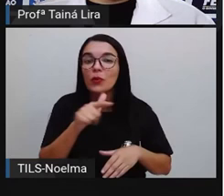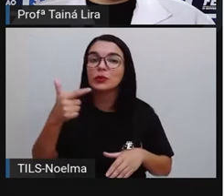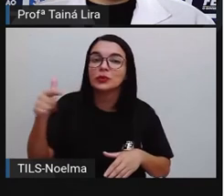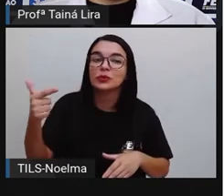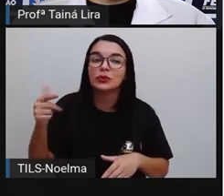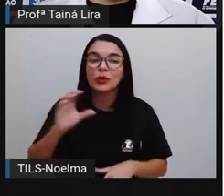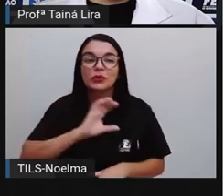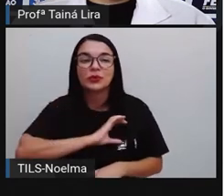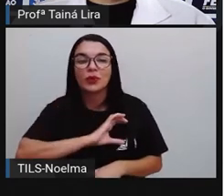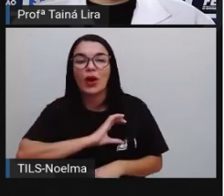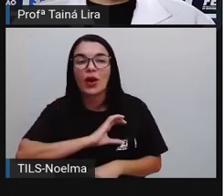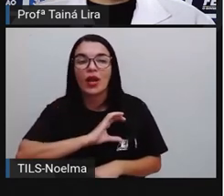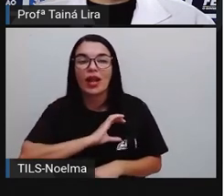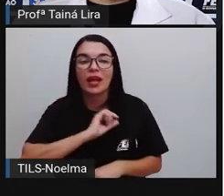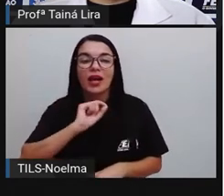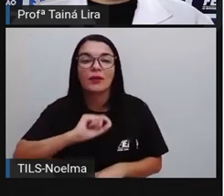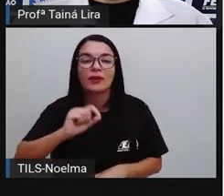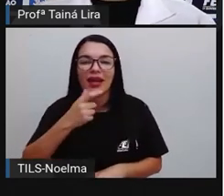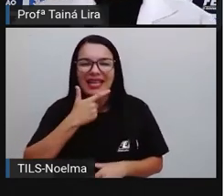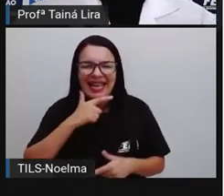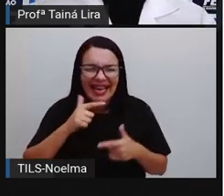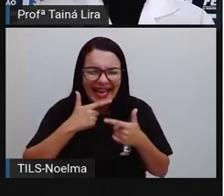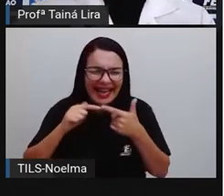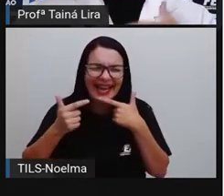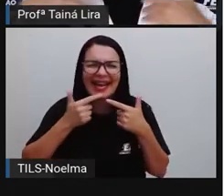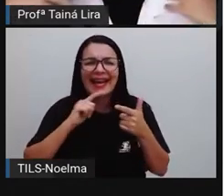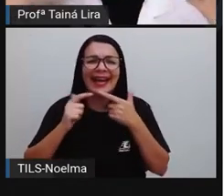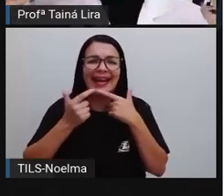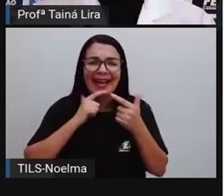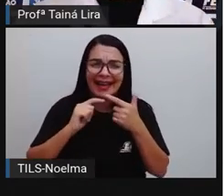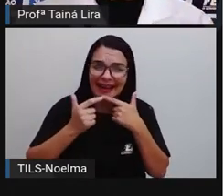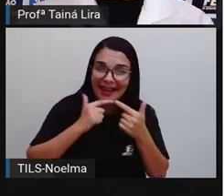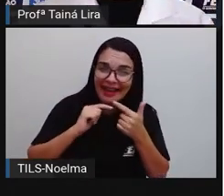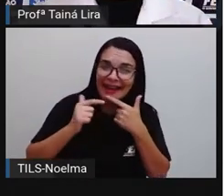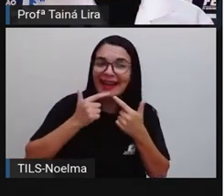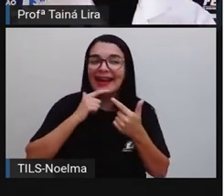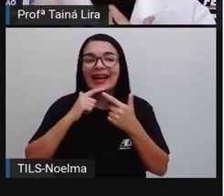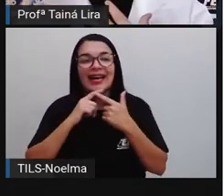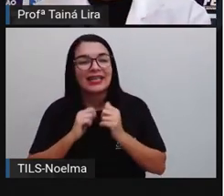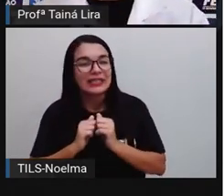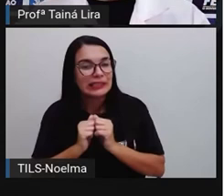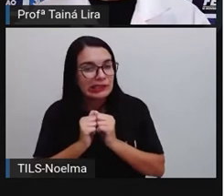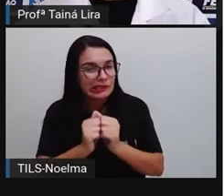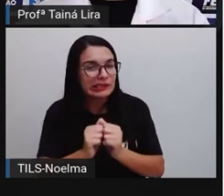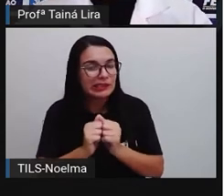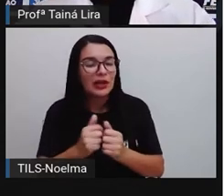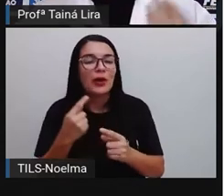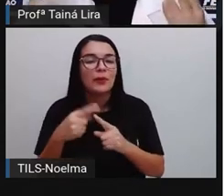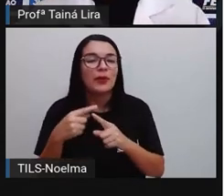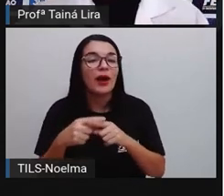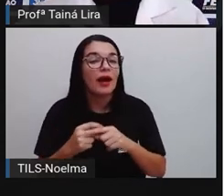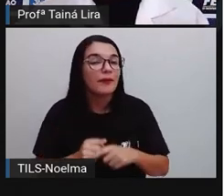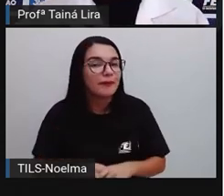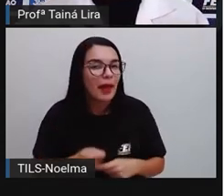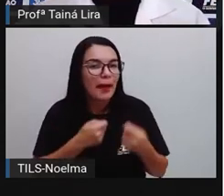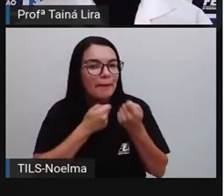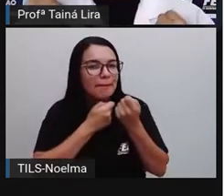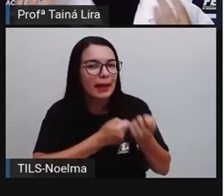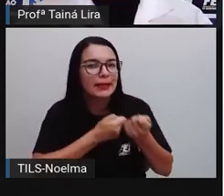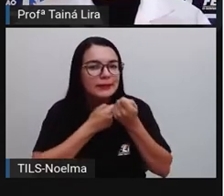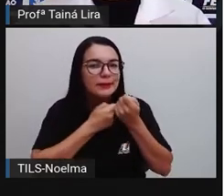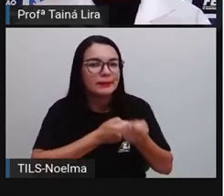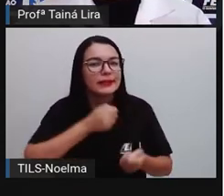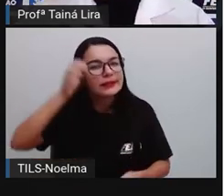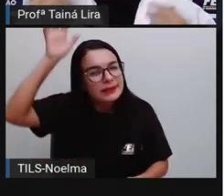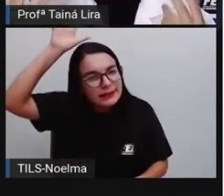é que tá aqui rindo? Cascão e Xaveco. Então começaram a rir, né? Tavam zumbando ali de Cebolinha porque